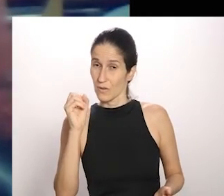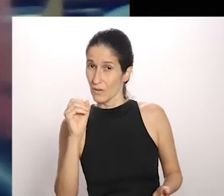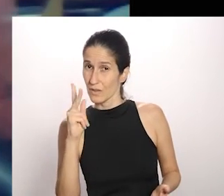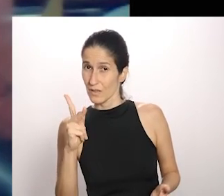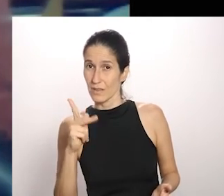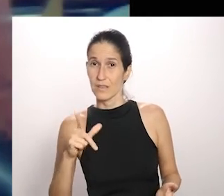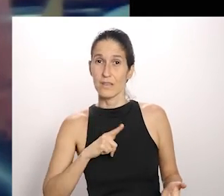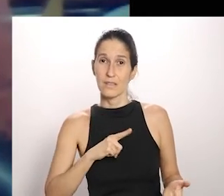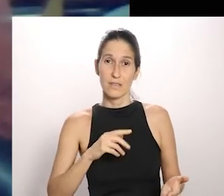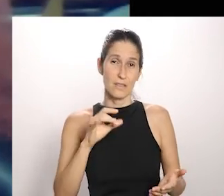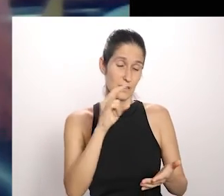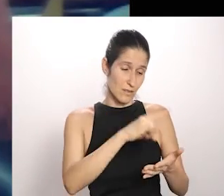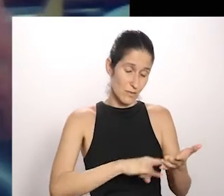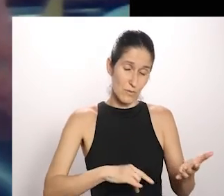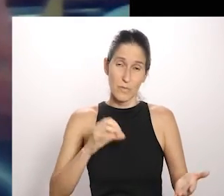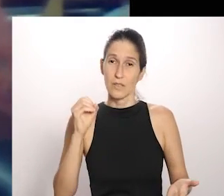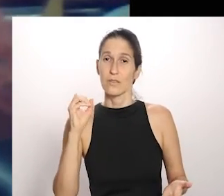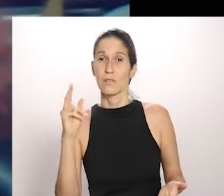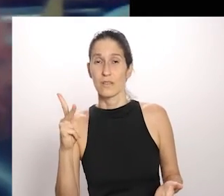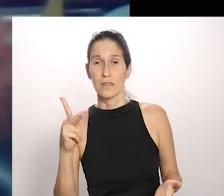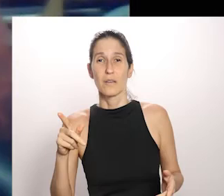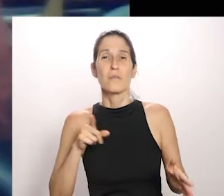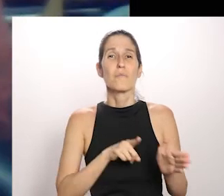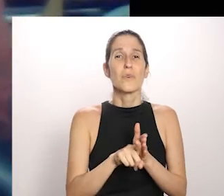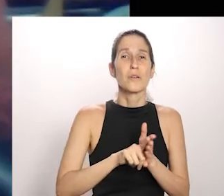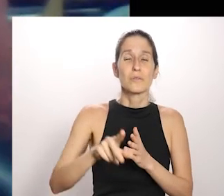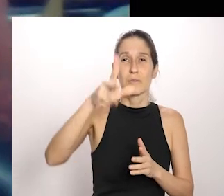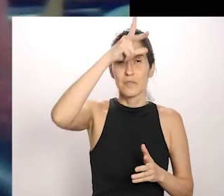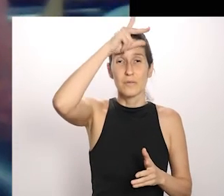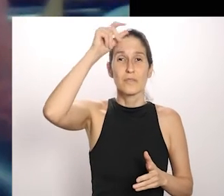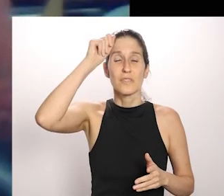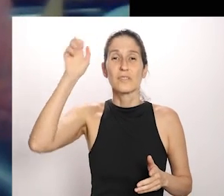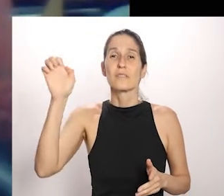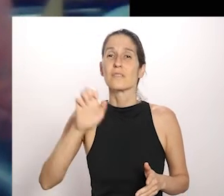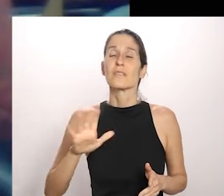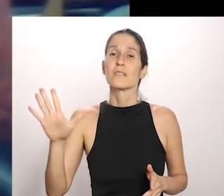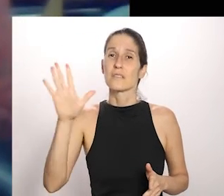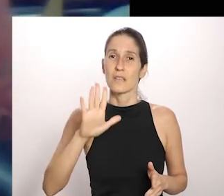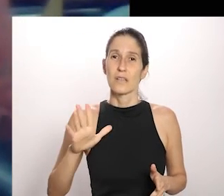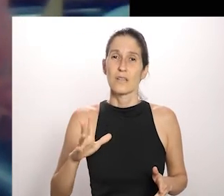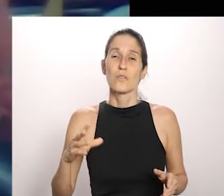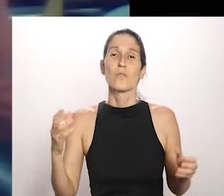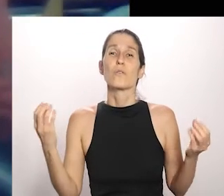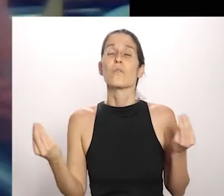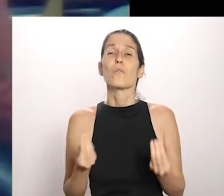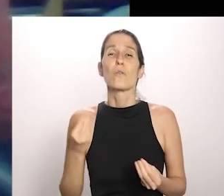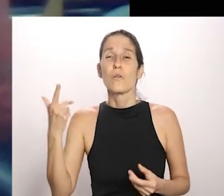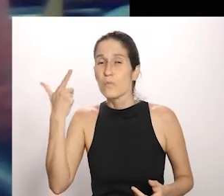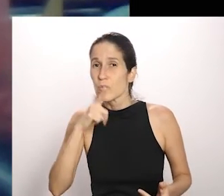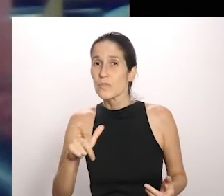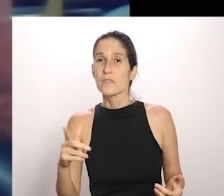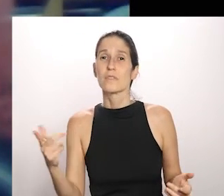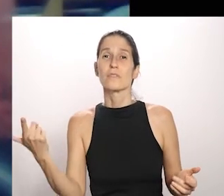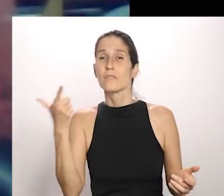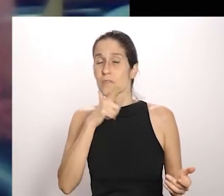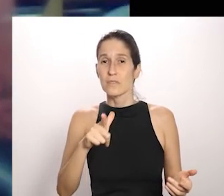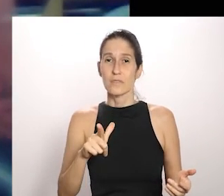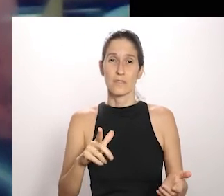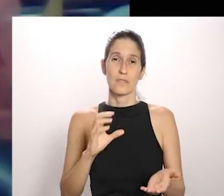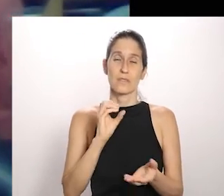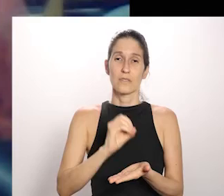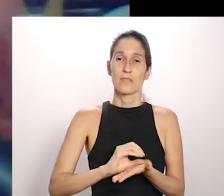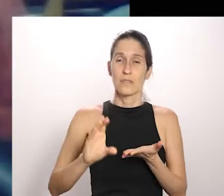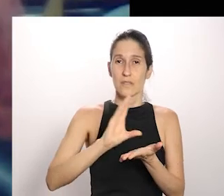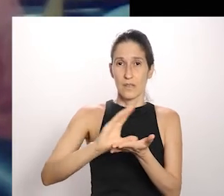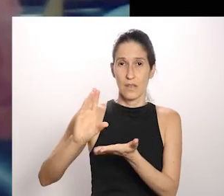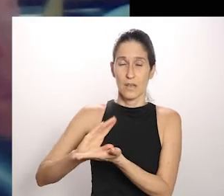se vocês estão registrados, saibam nas suas cidades, nos seus estados, como que vocês podem efetivamente receber esse dinheiro,